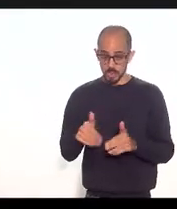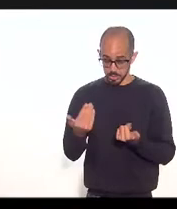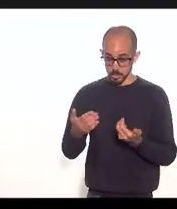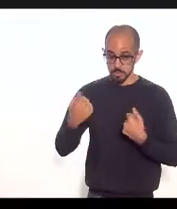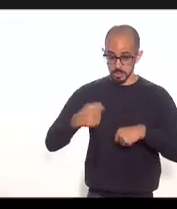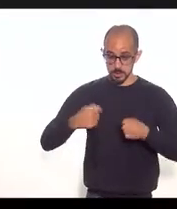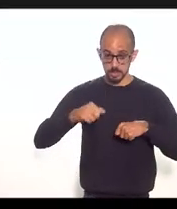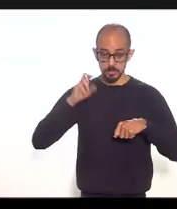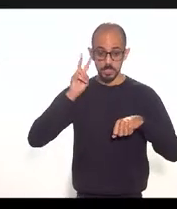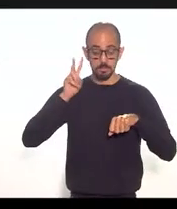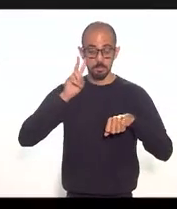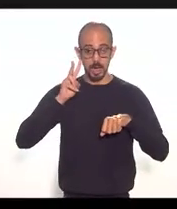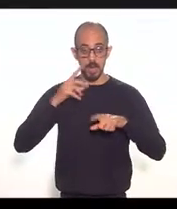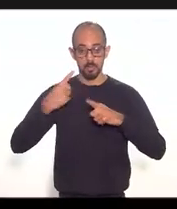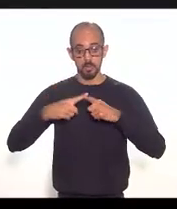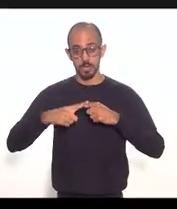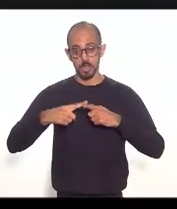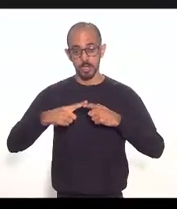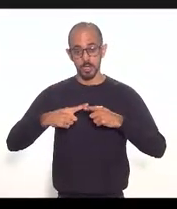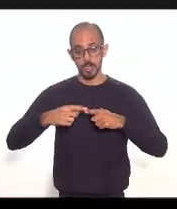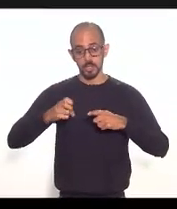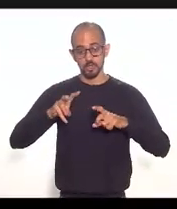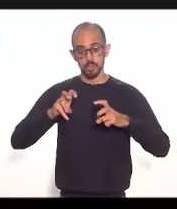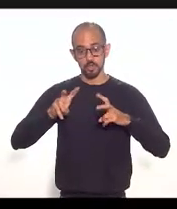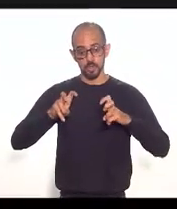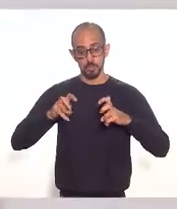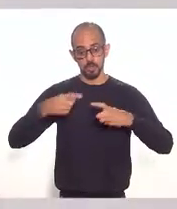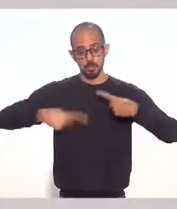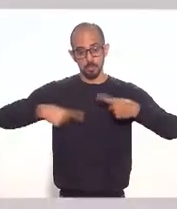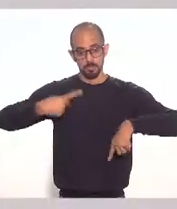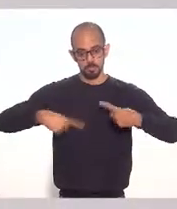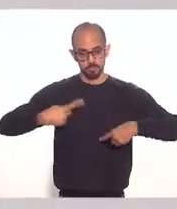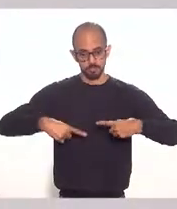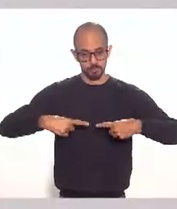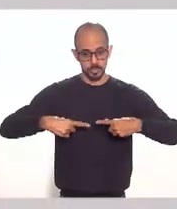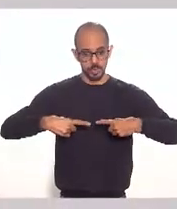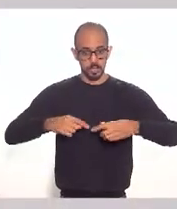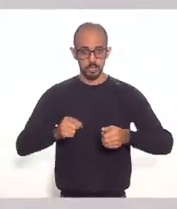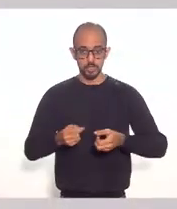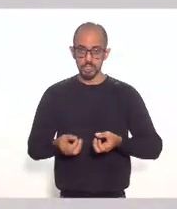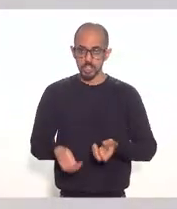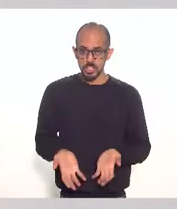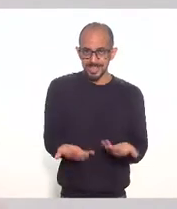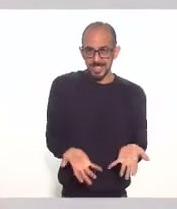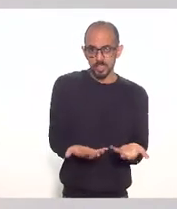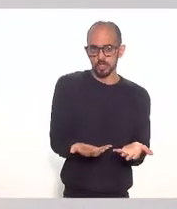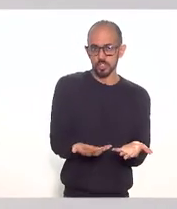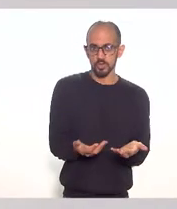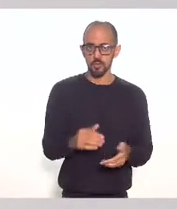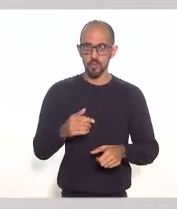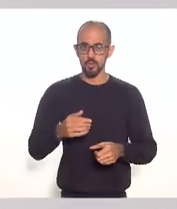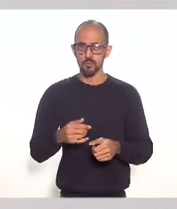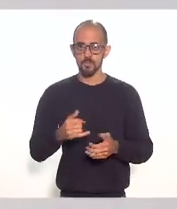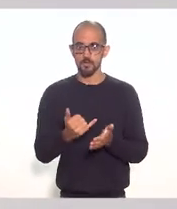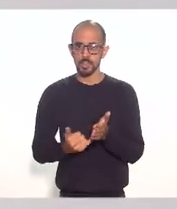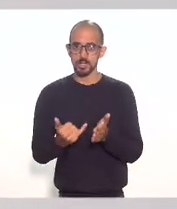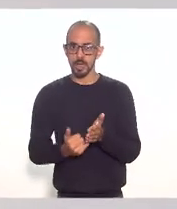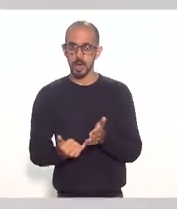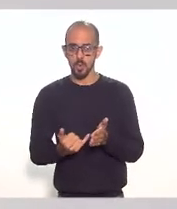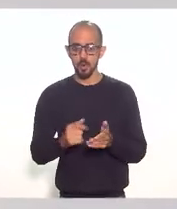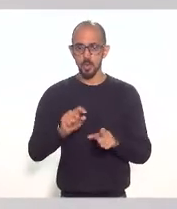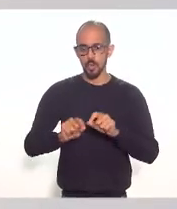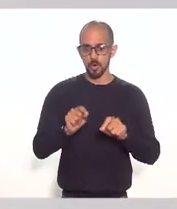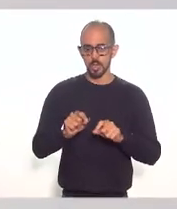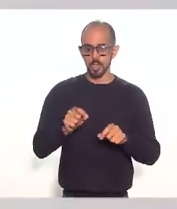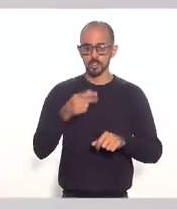quando a gente está falando de política de benefício fiscal no estado nas últimas audiências públicas e atos normativos a gente falou do Instituto